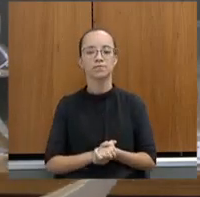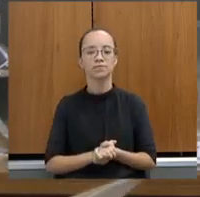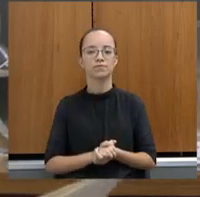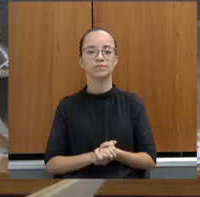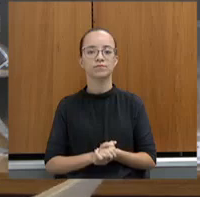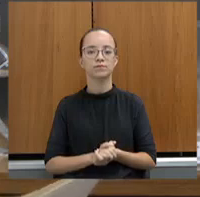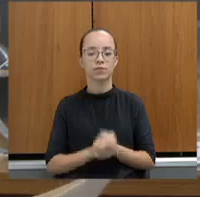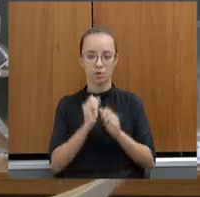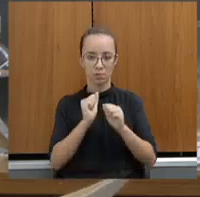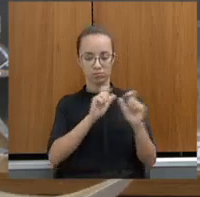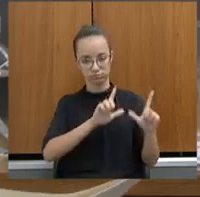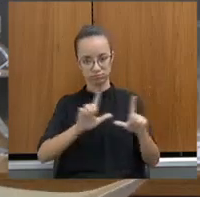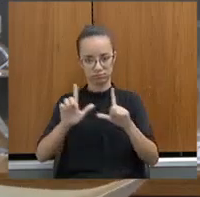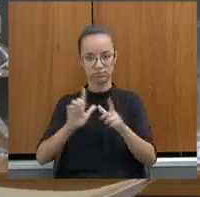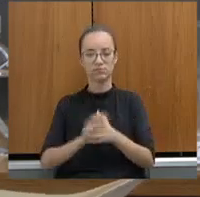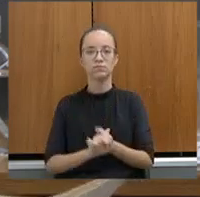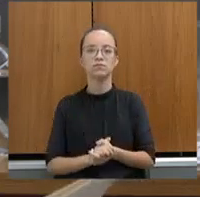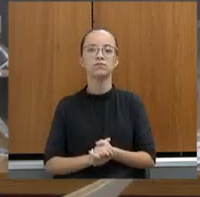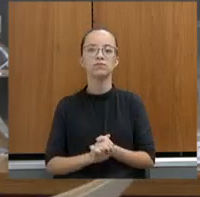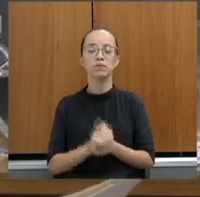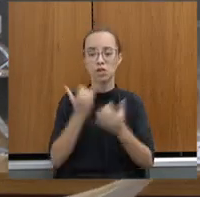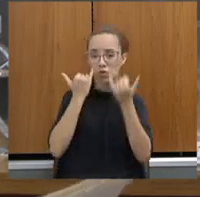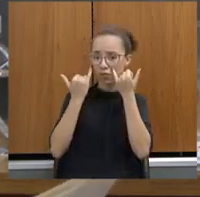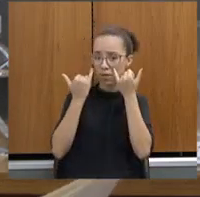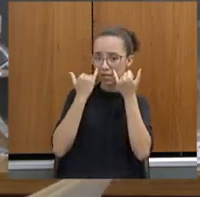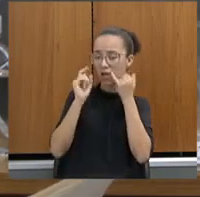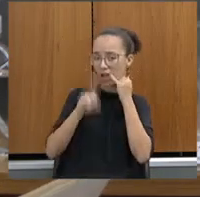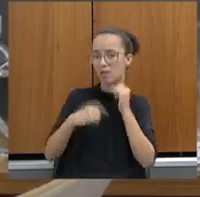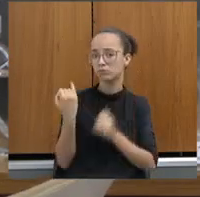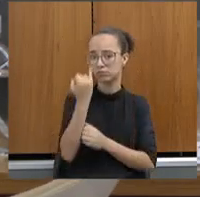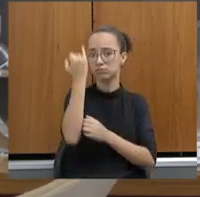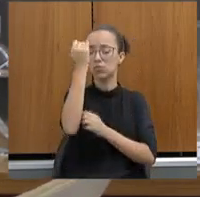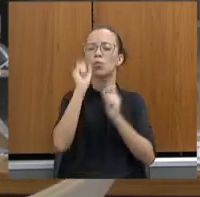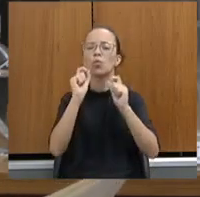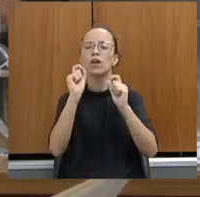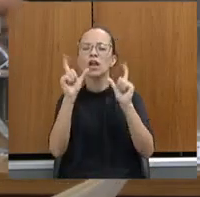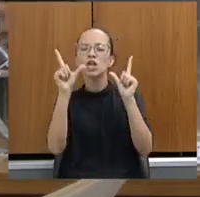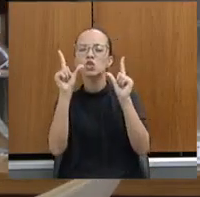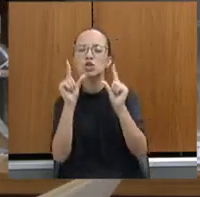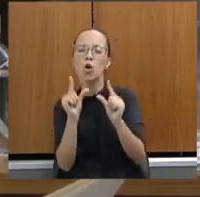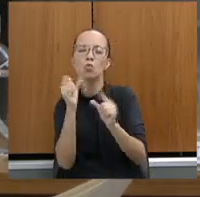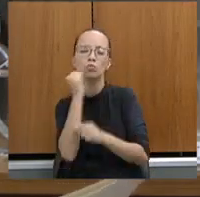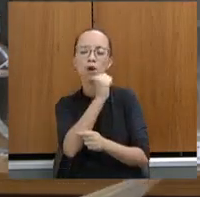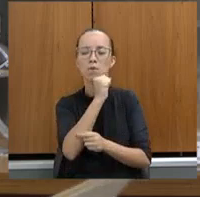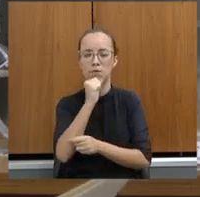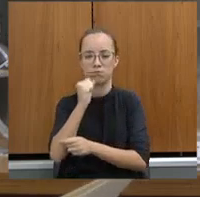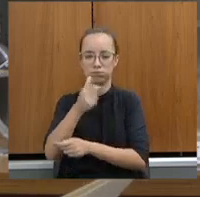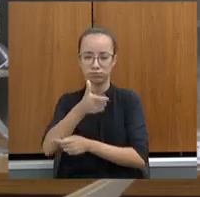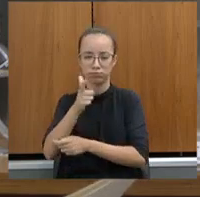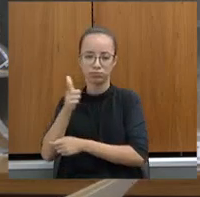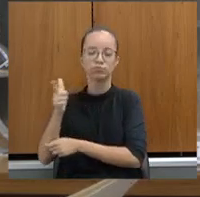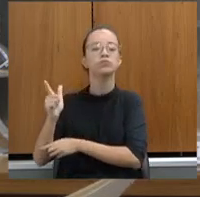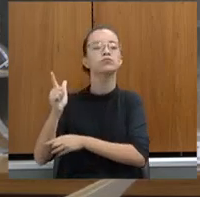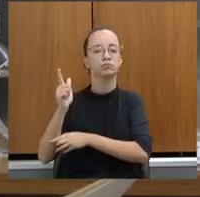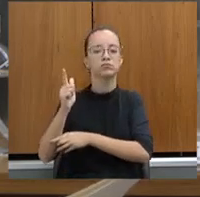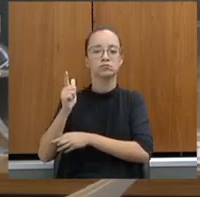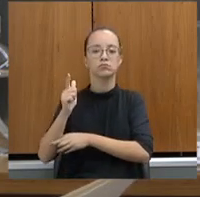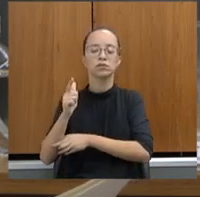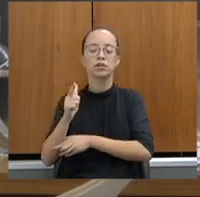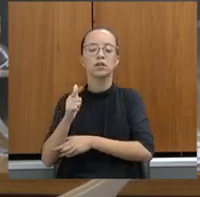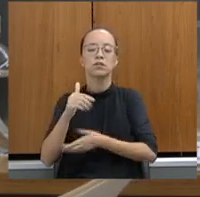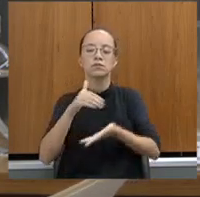Pode passar. Esses dados são importantes também de redução de homicídios nessa área de atuação dessa nossa